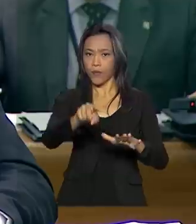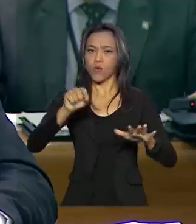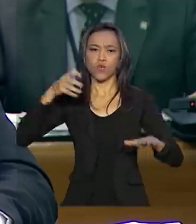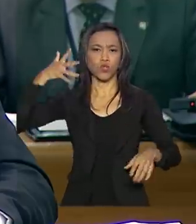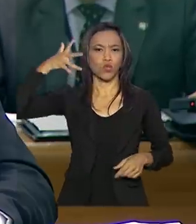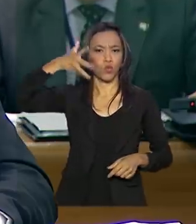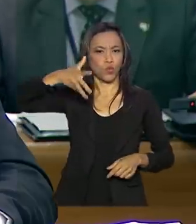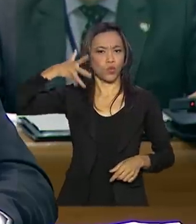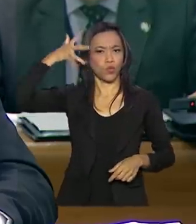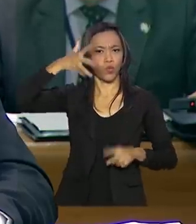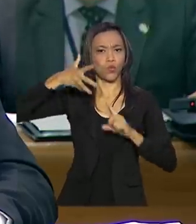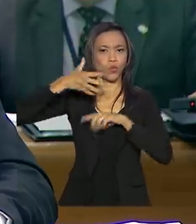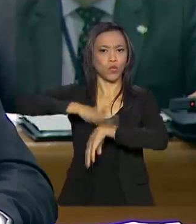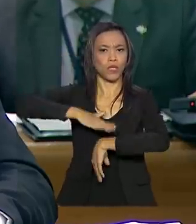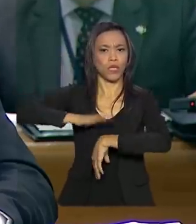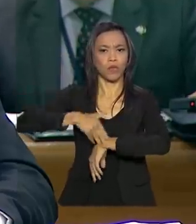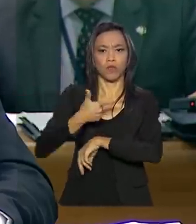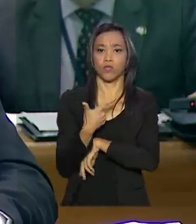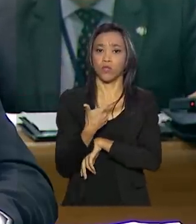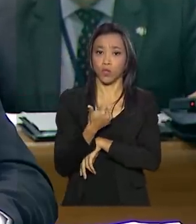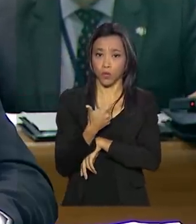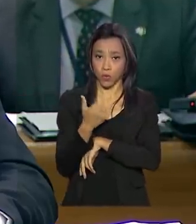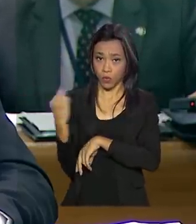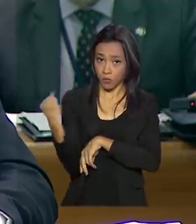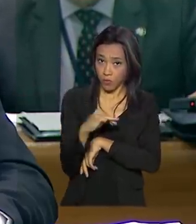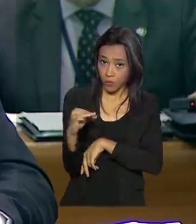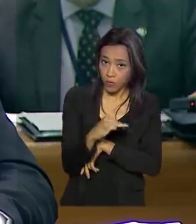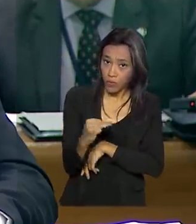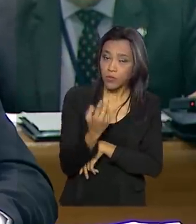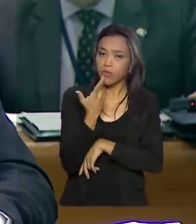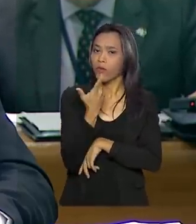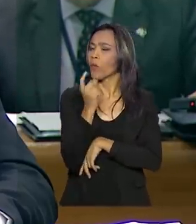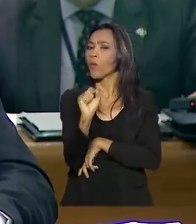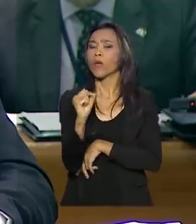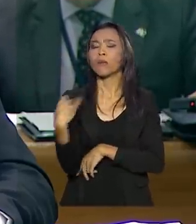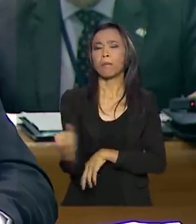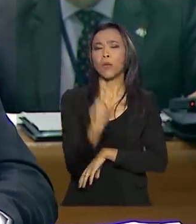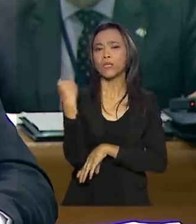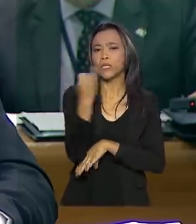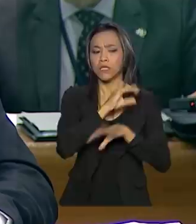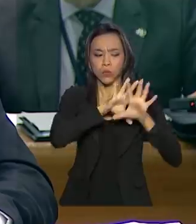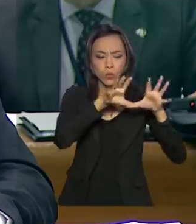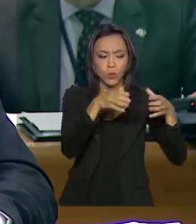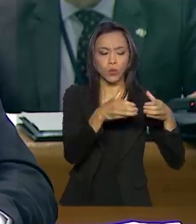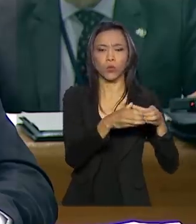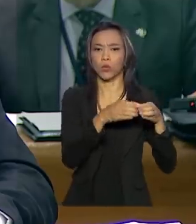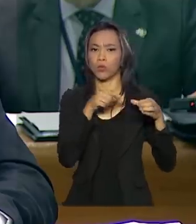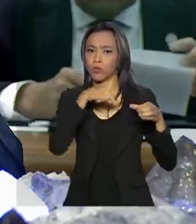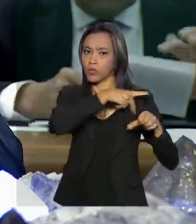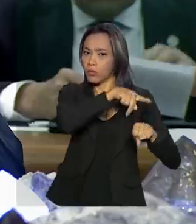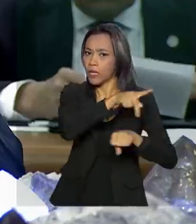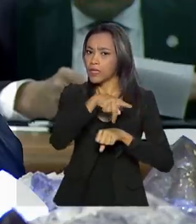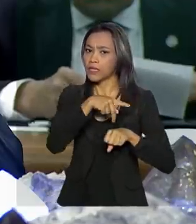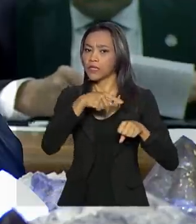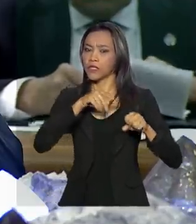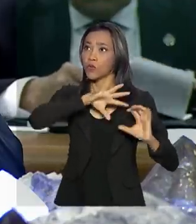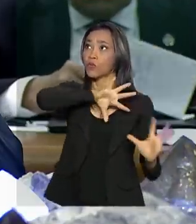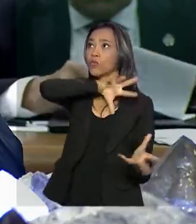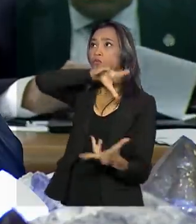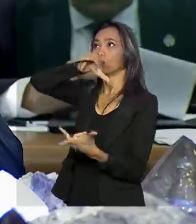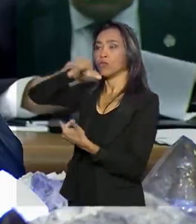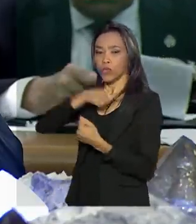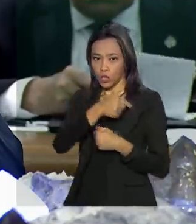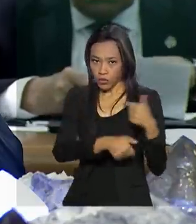discurso de 12 minutos. Ele começou destacando a importância do BRICS no cenário mundial e o trabalho do